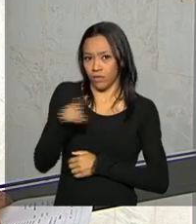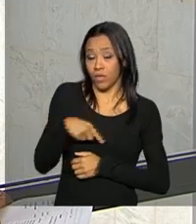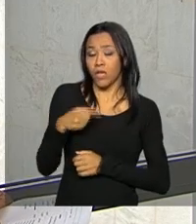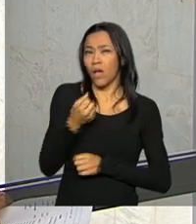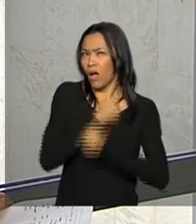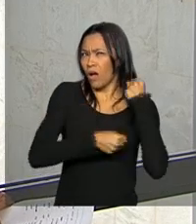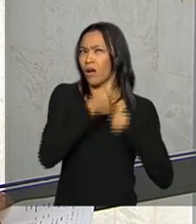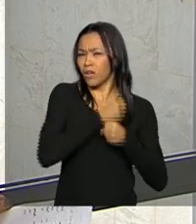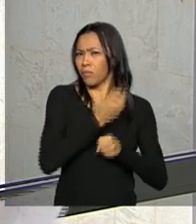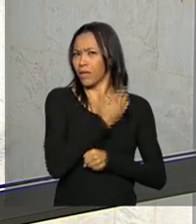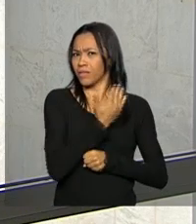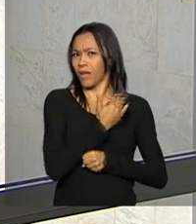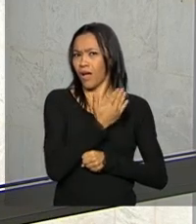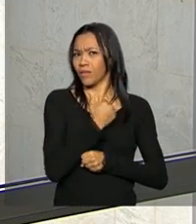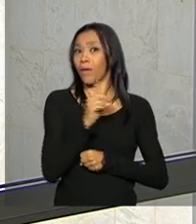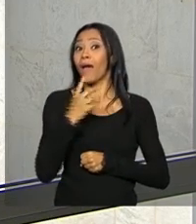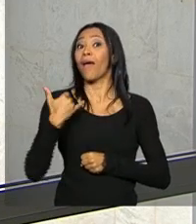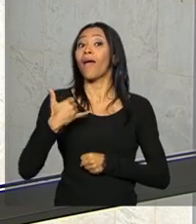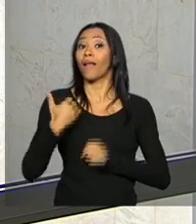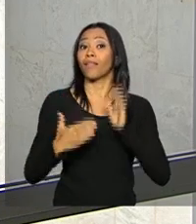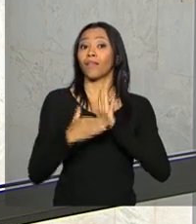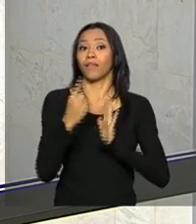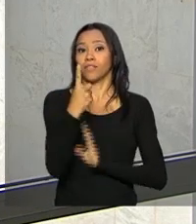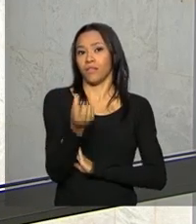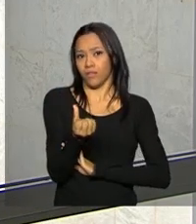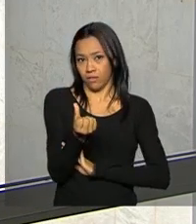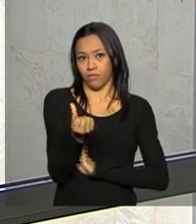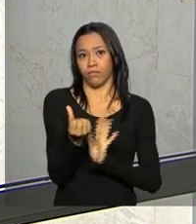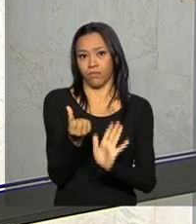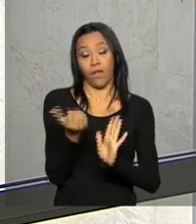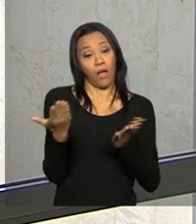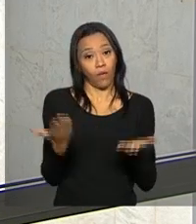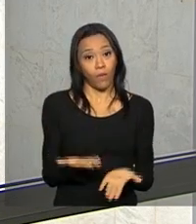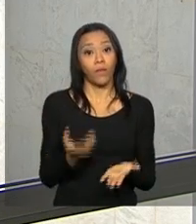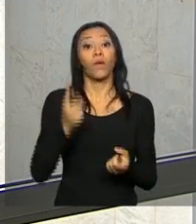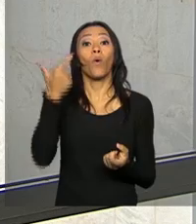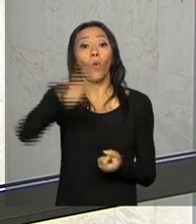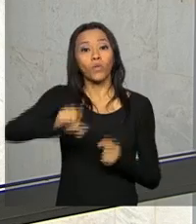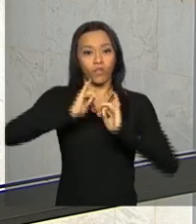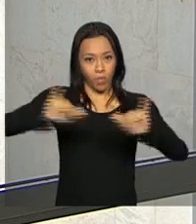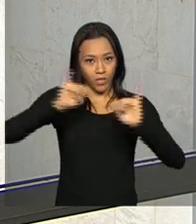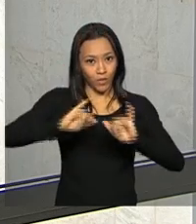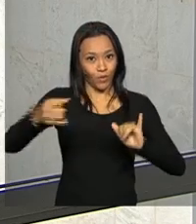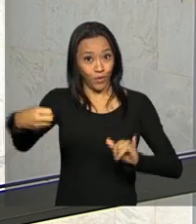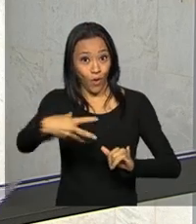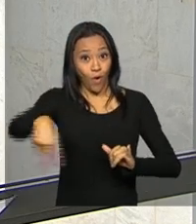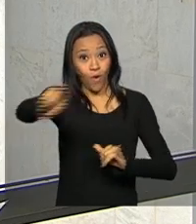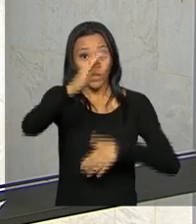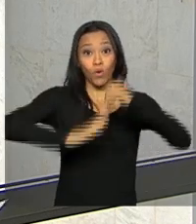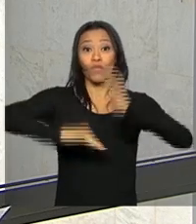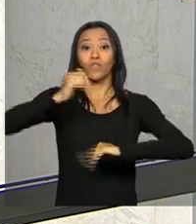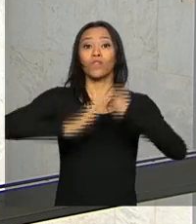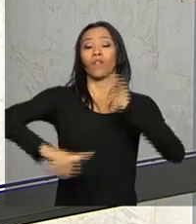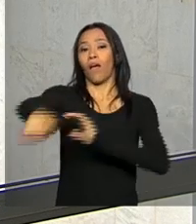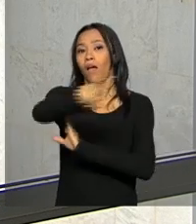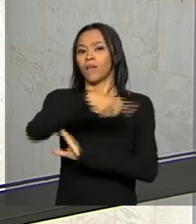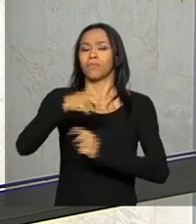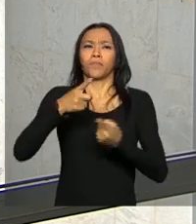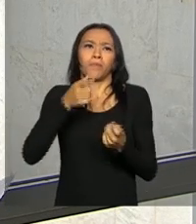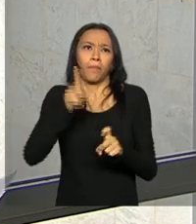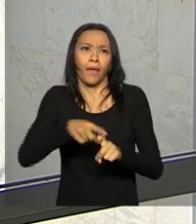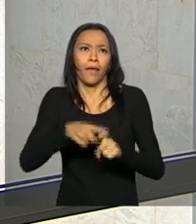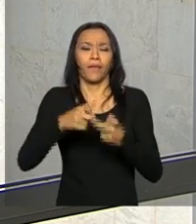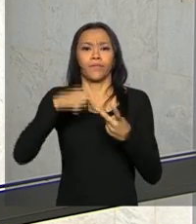ano passado, essa idade era 16 anos, a idade mínima. Bom, e também uma novidade para os profissionais liberais, como